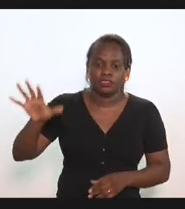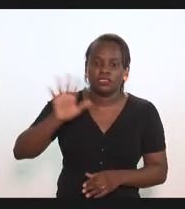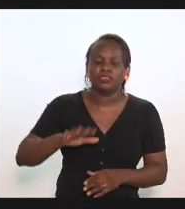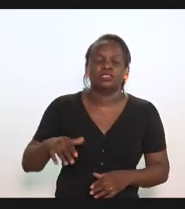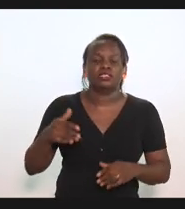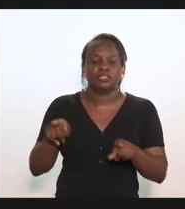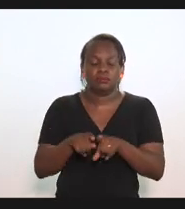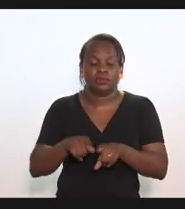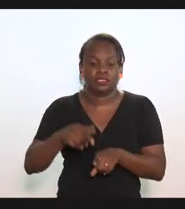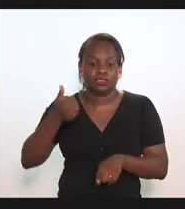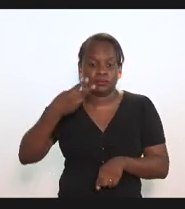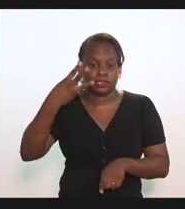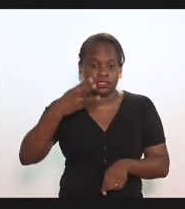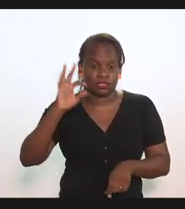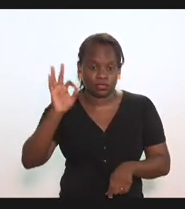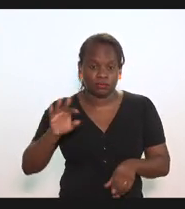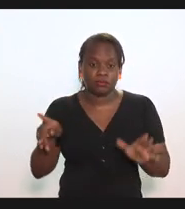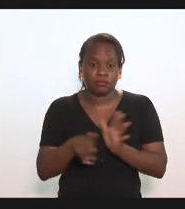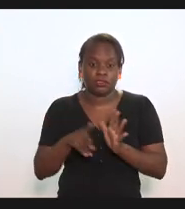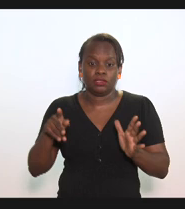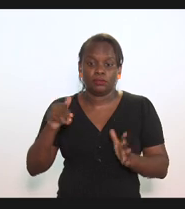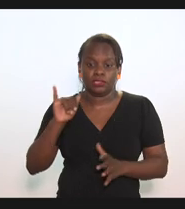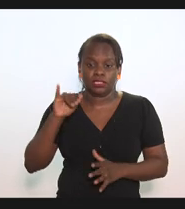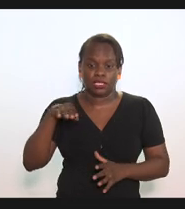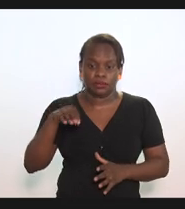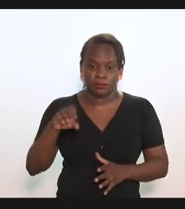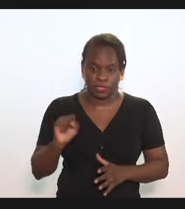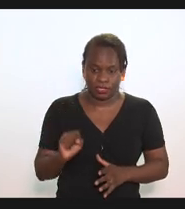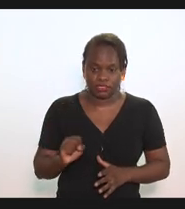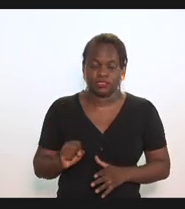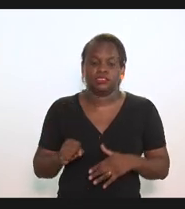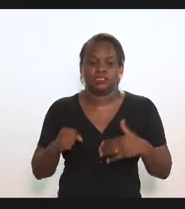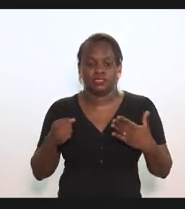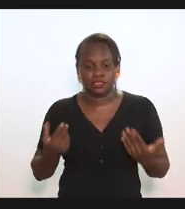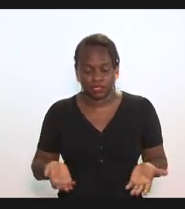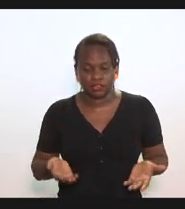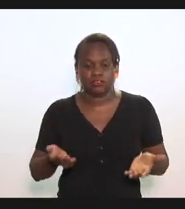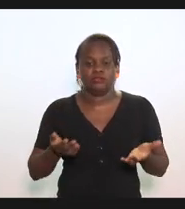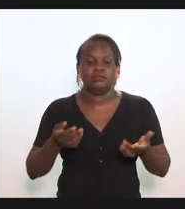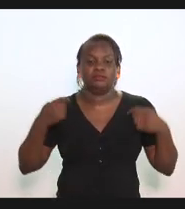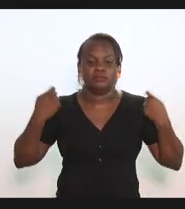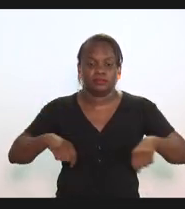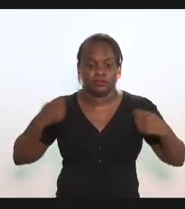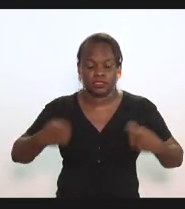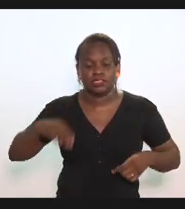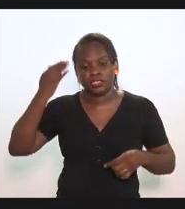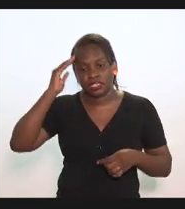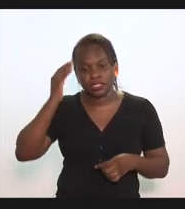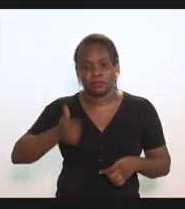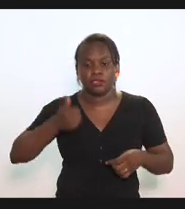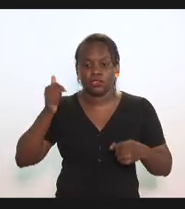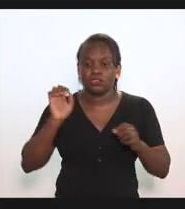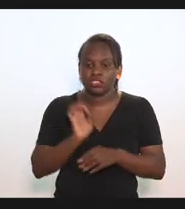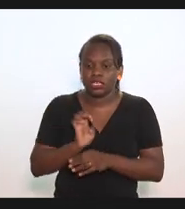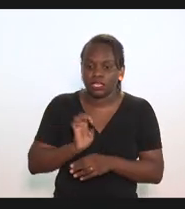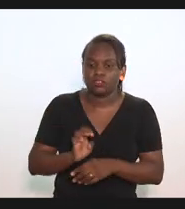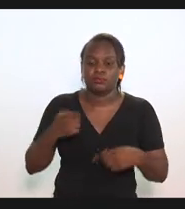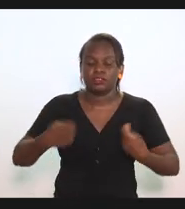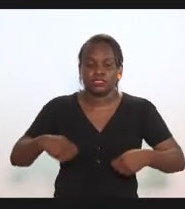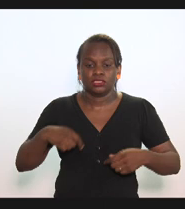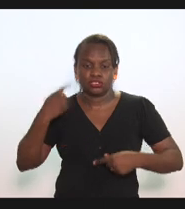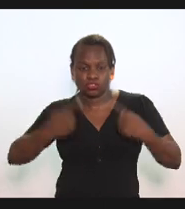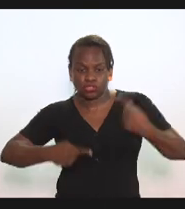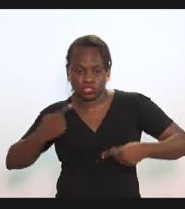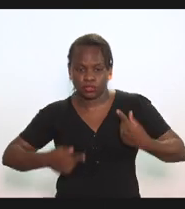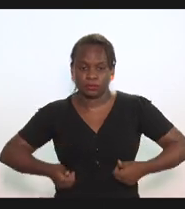13ª posição em termos de receita de CMS ou seja e para isso a gente precisa entender melhor o estado a gente precisa discutir